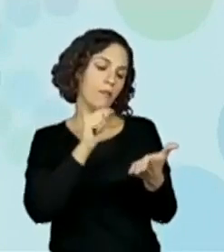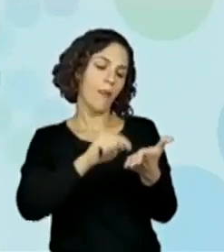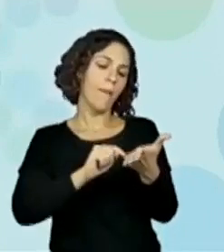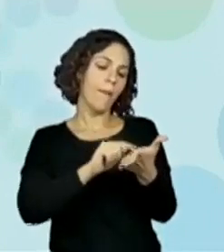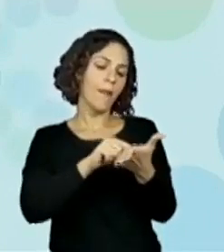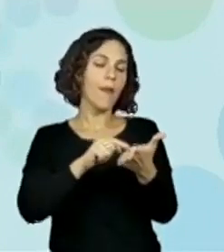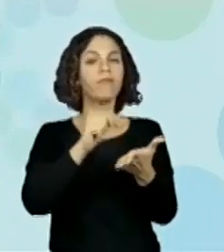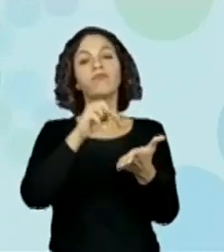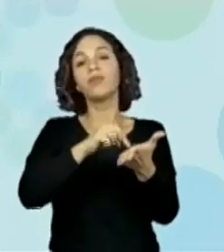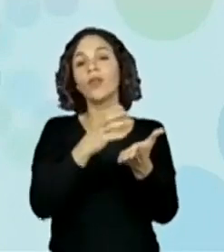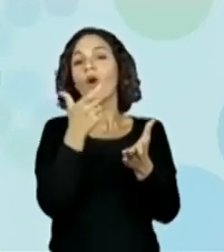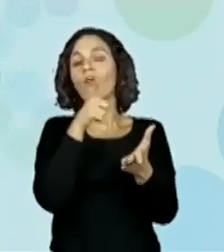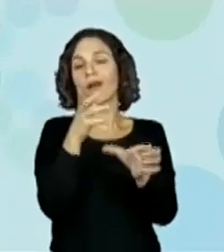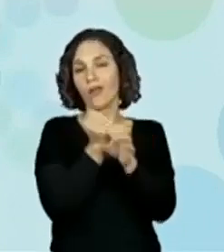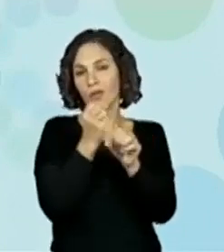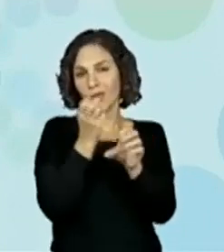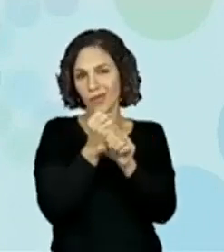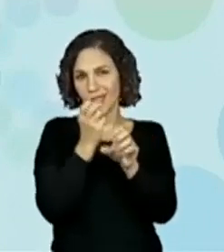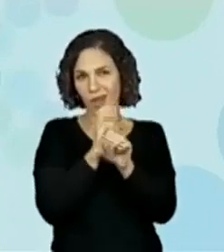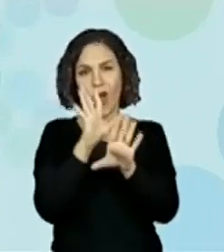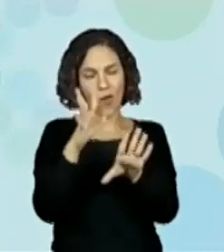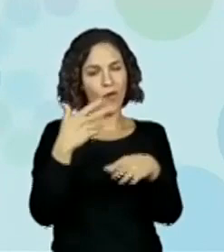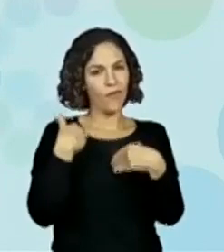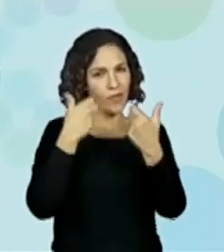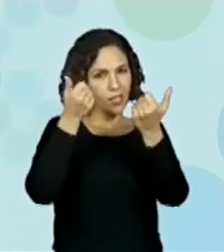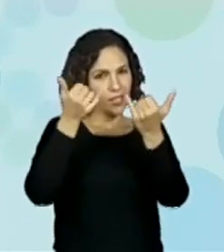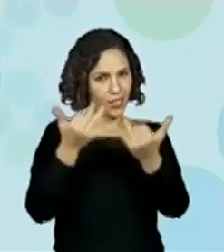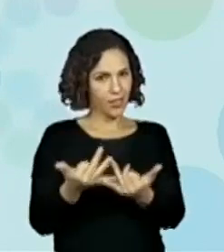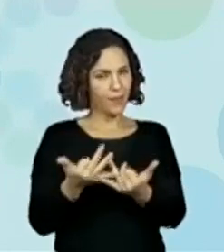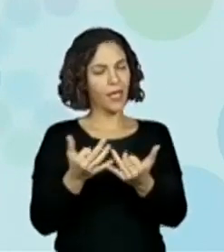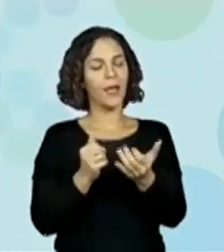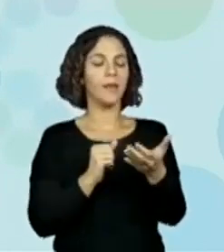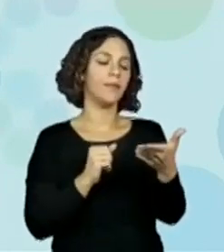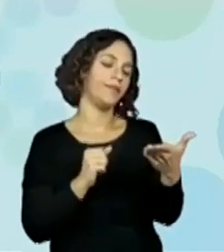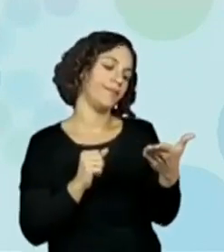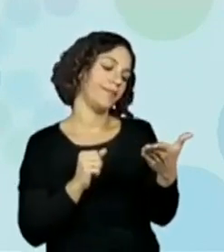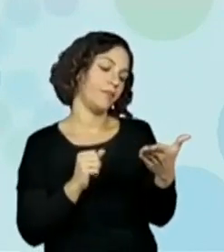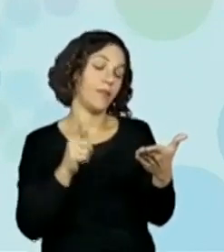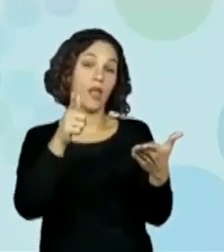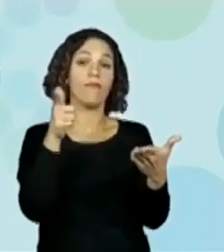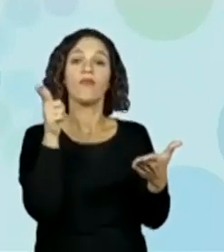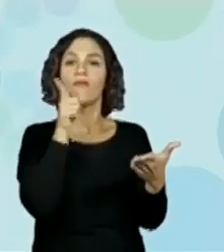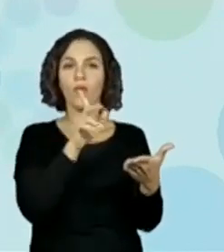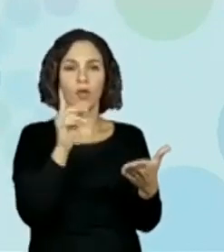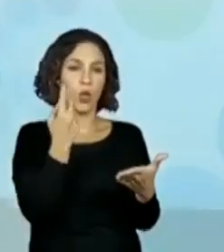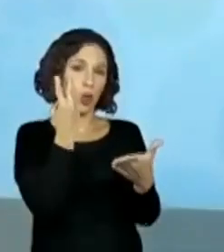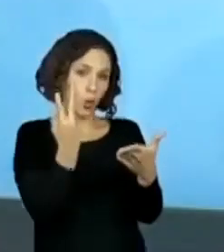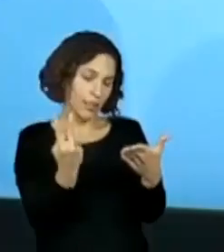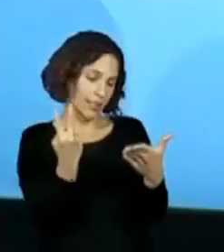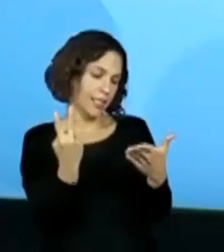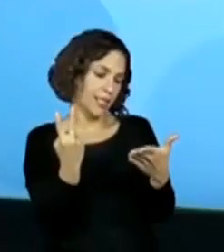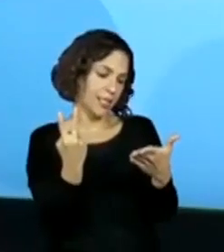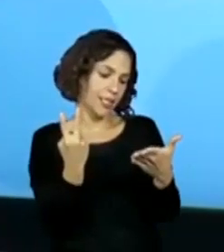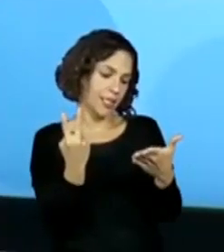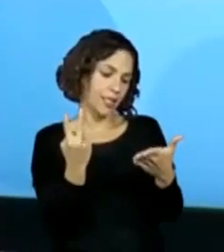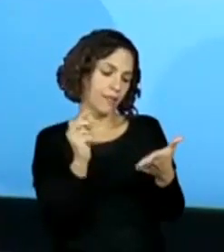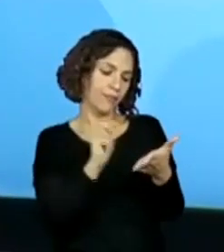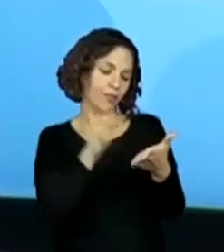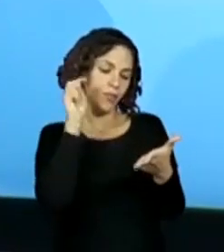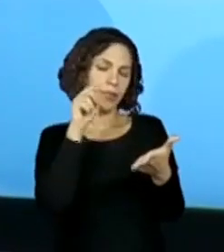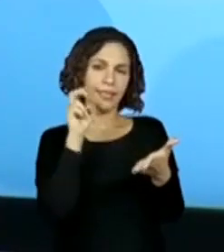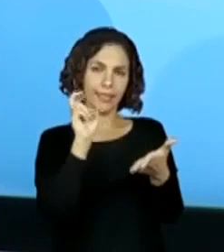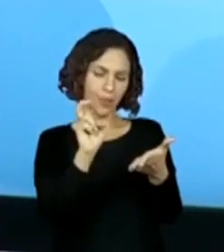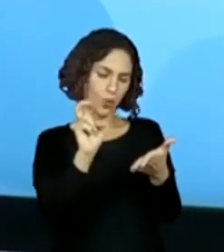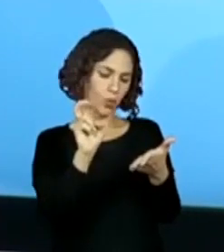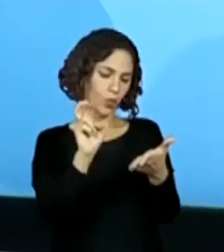valor de cada uma dessas parcelas. Eu vou explicar porque só três, tá bom? E aí você vai colocar o 2, você vai colocar